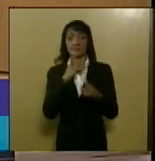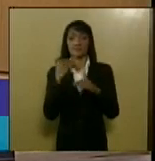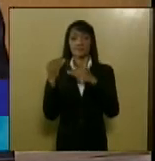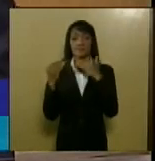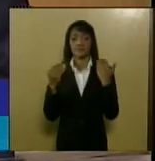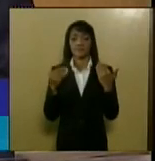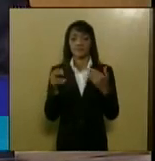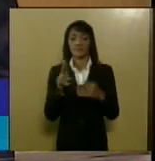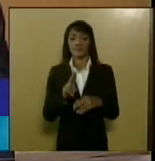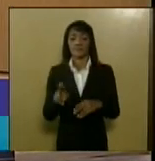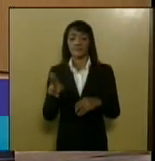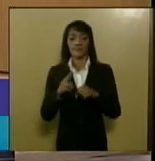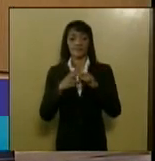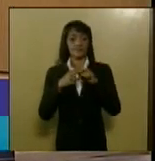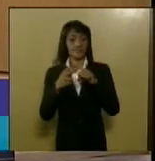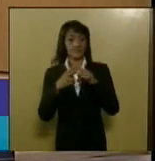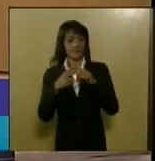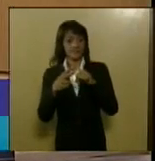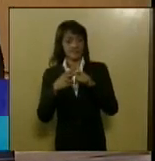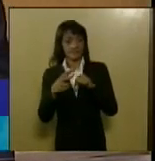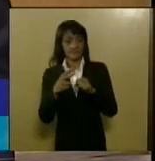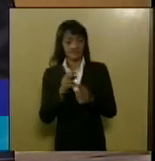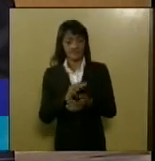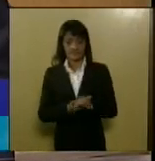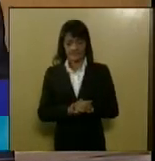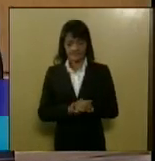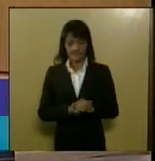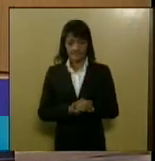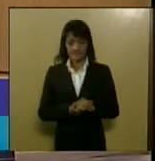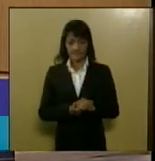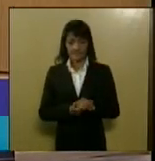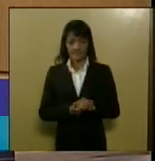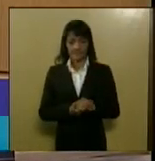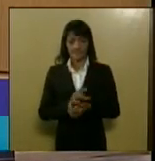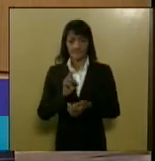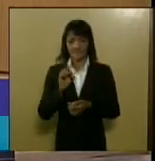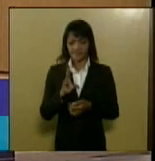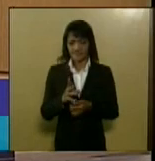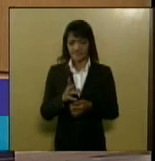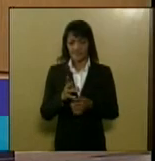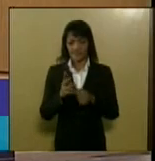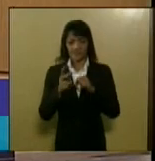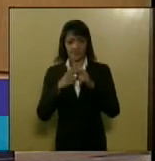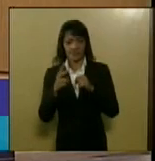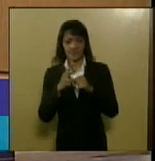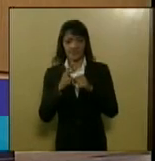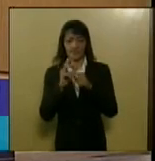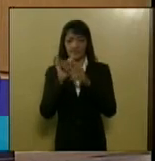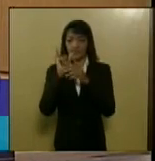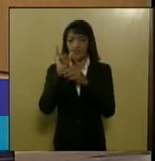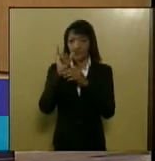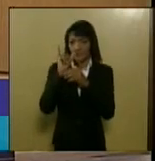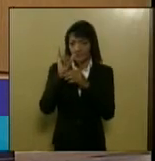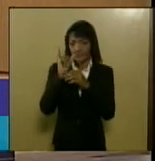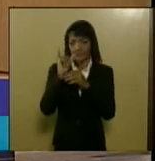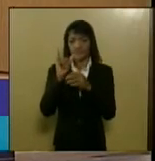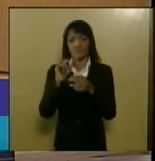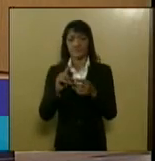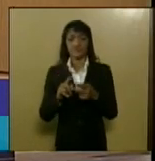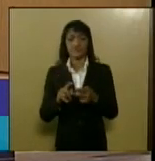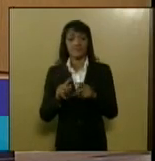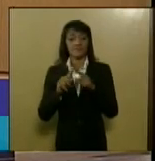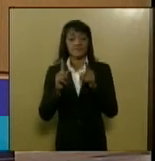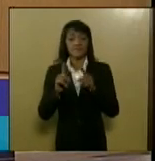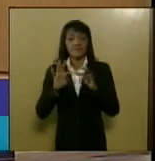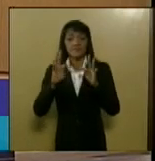não é só o cigarro charuto cachimbo